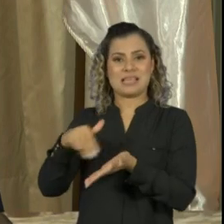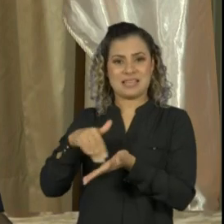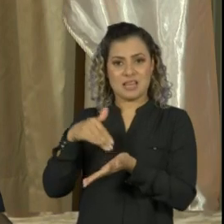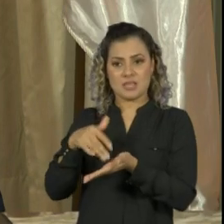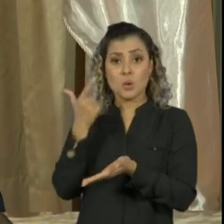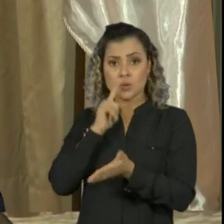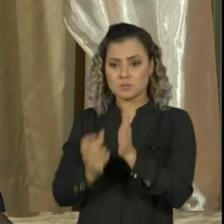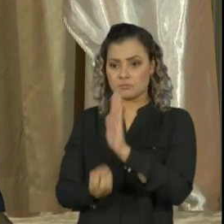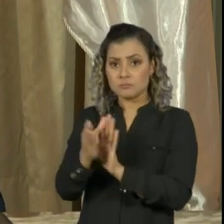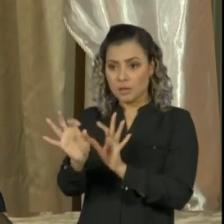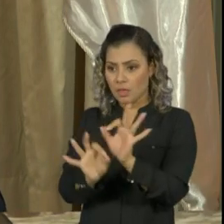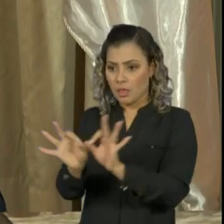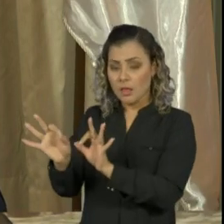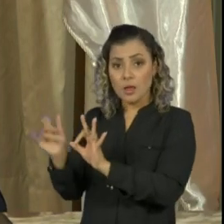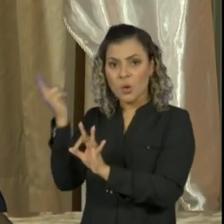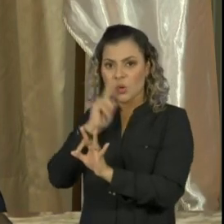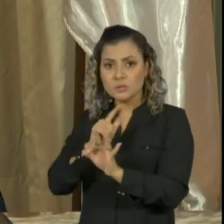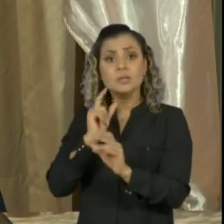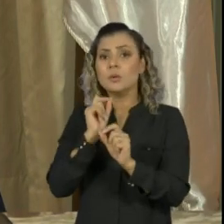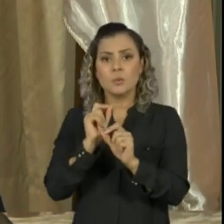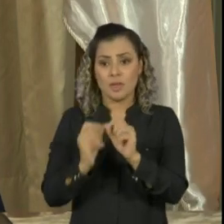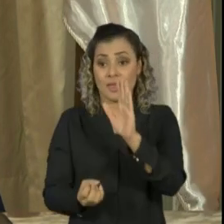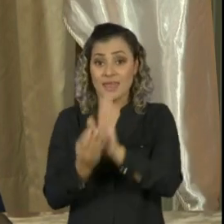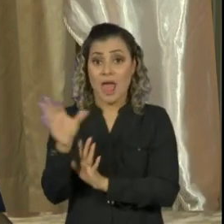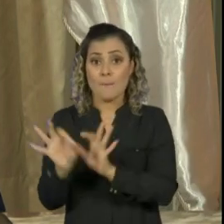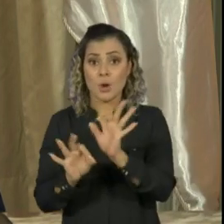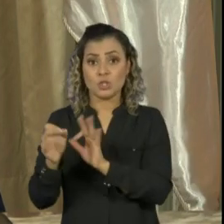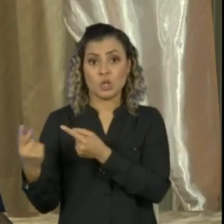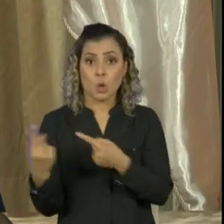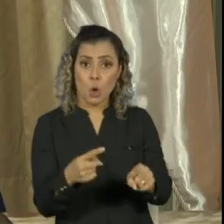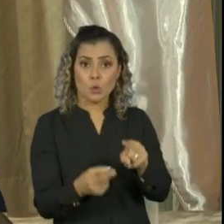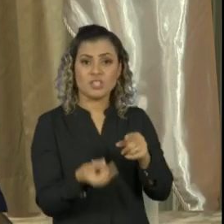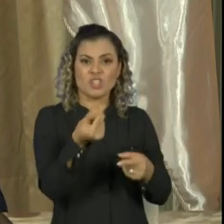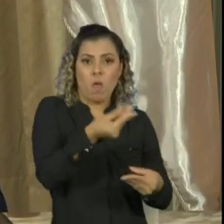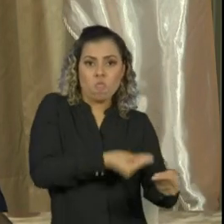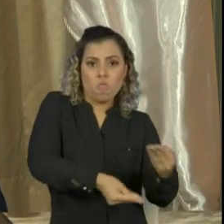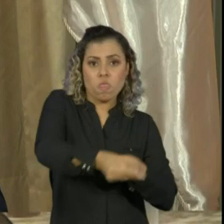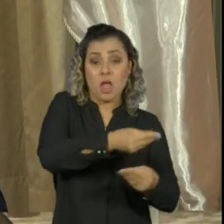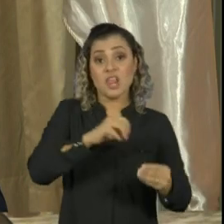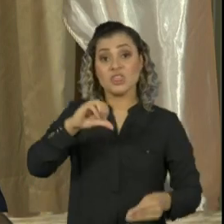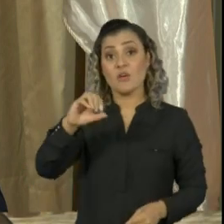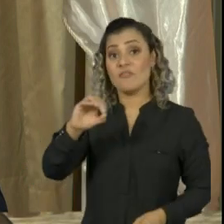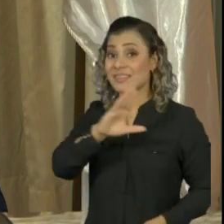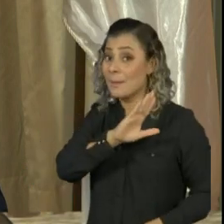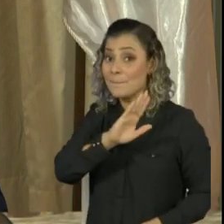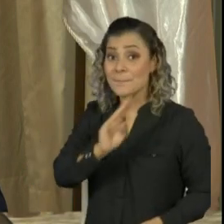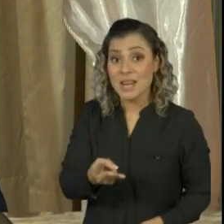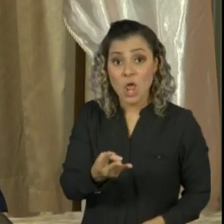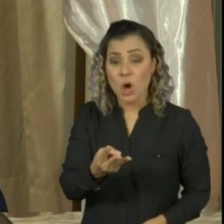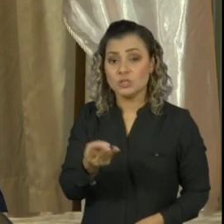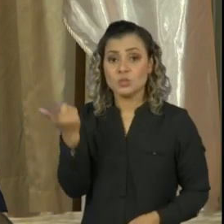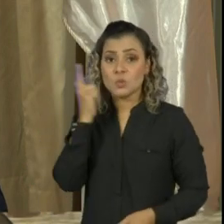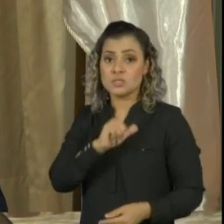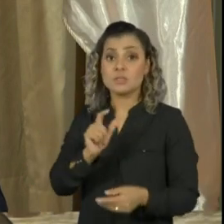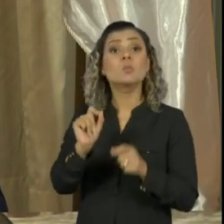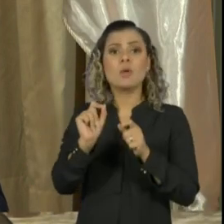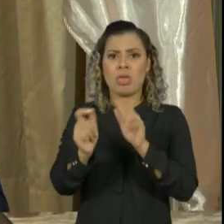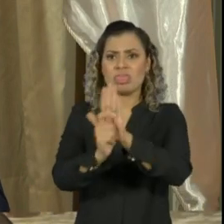montou o departamento de combate à lavagem de dinheiro. Foram quase 90 milhões apreendidos de traficantes e milicianos,